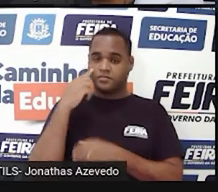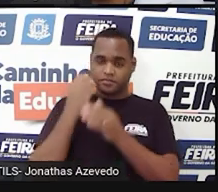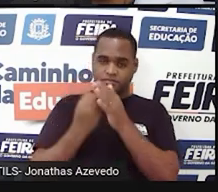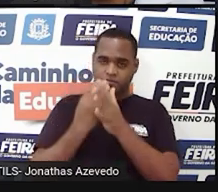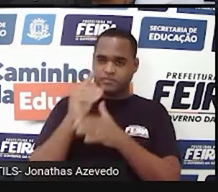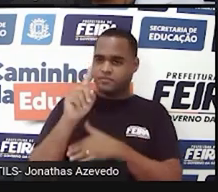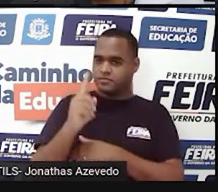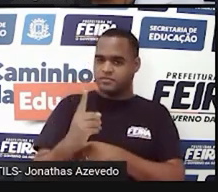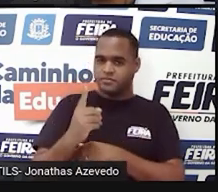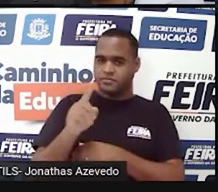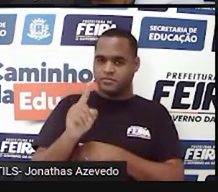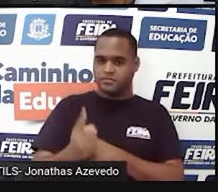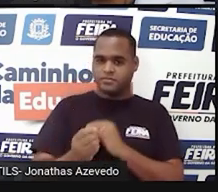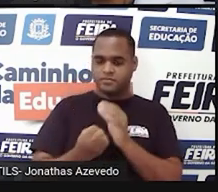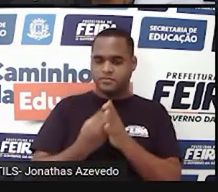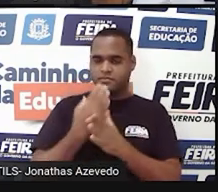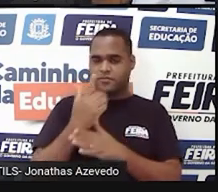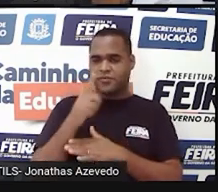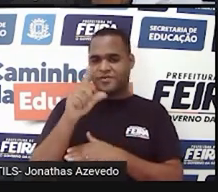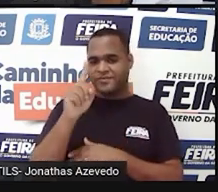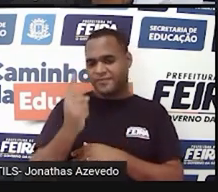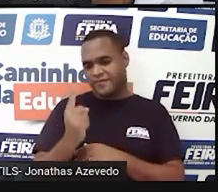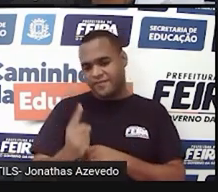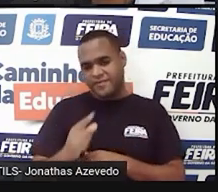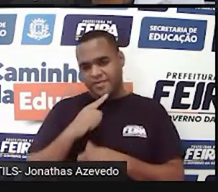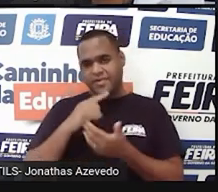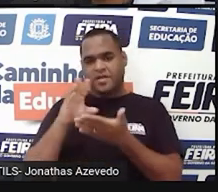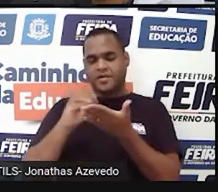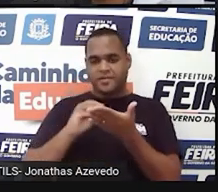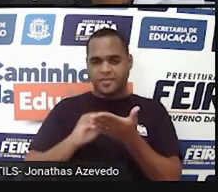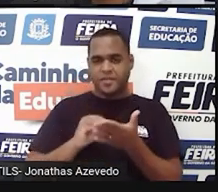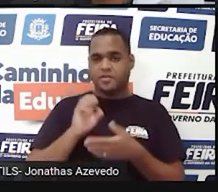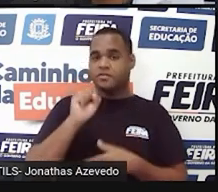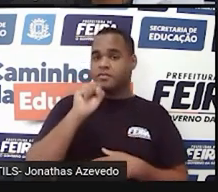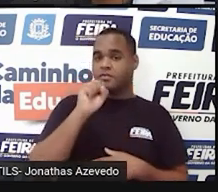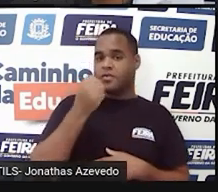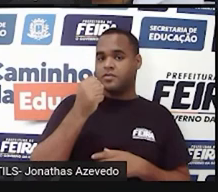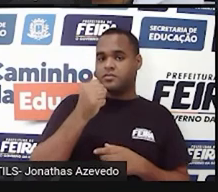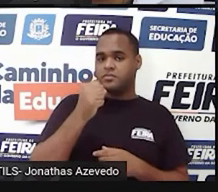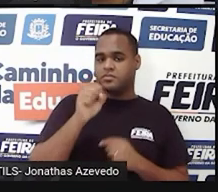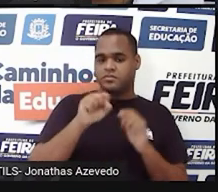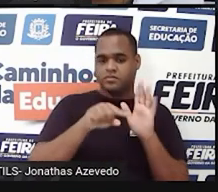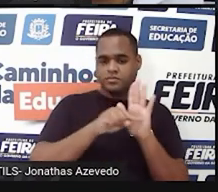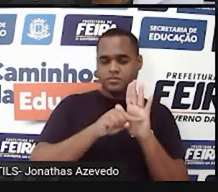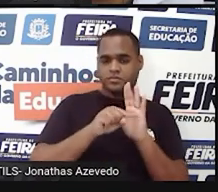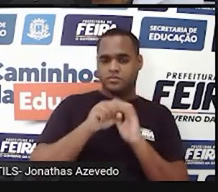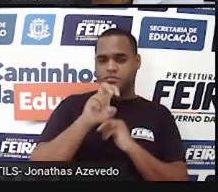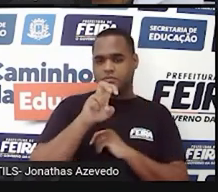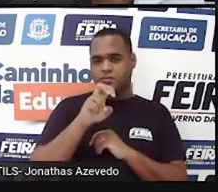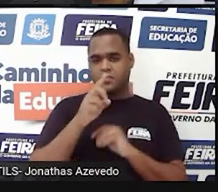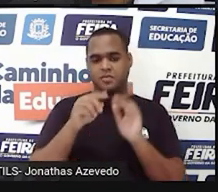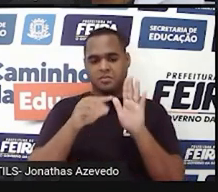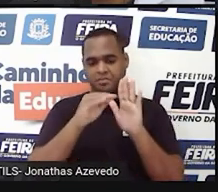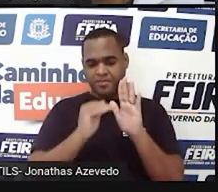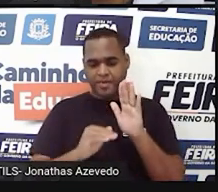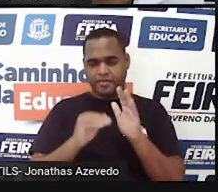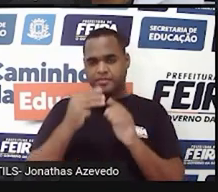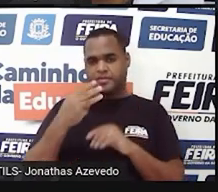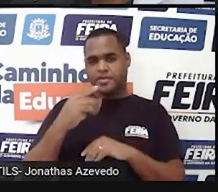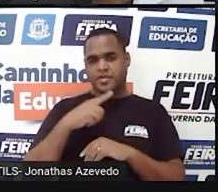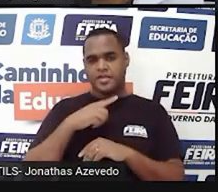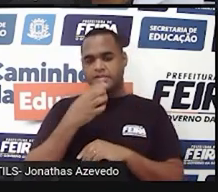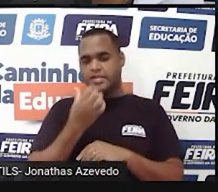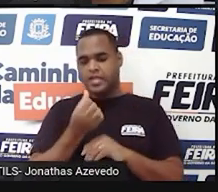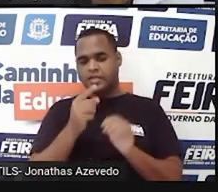aqui embaixo das outras vírgulas, o 8 menos o 5 aqui embaixo, dá 3, e o 6